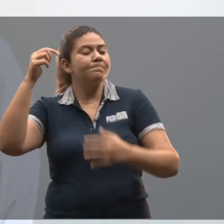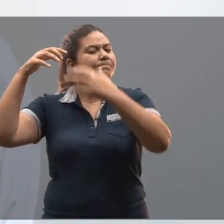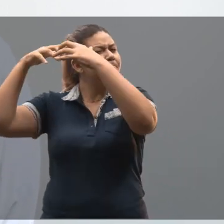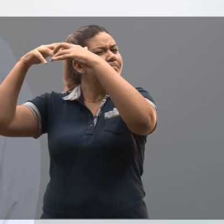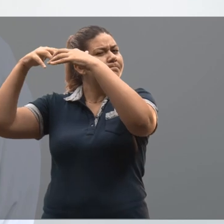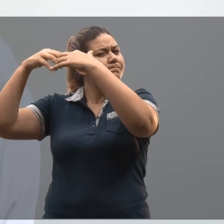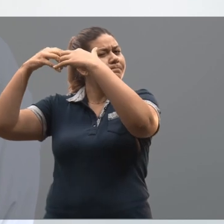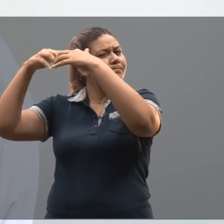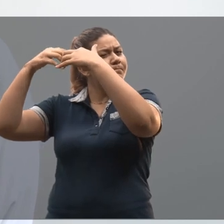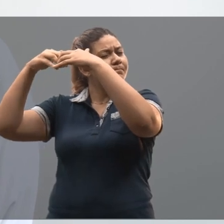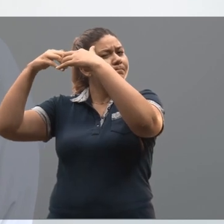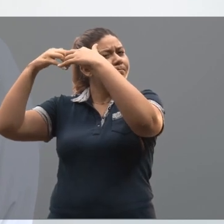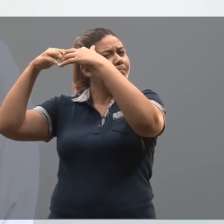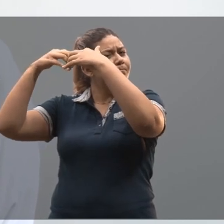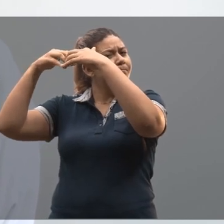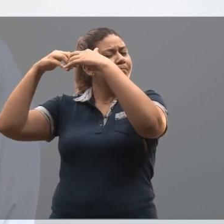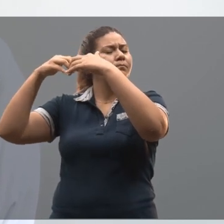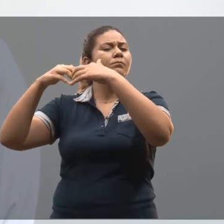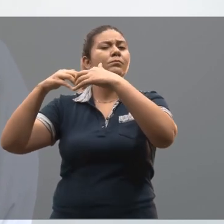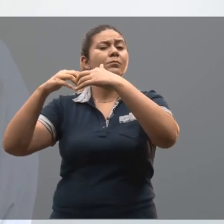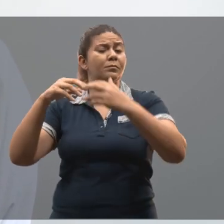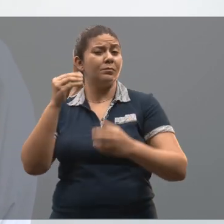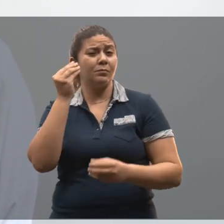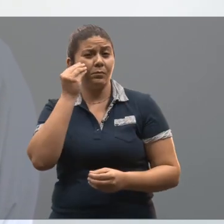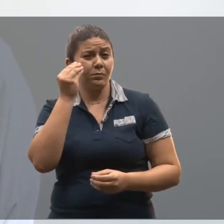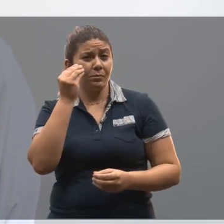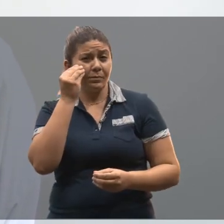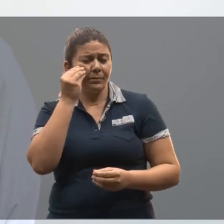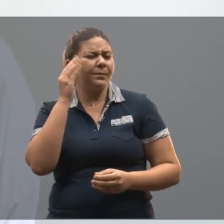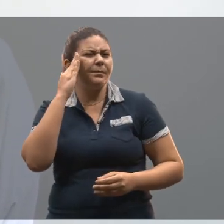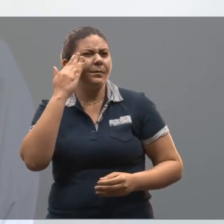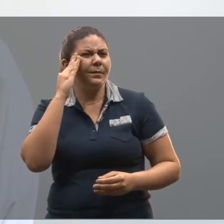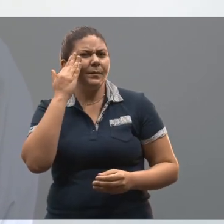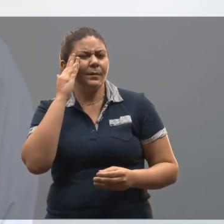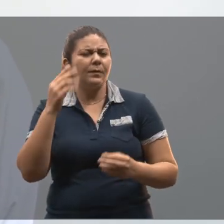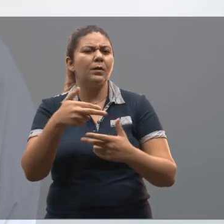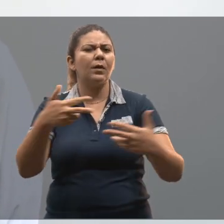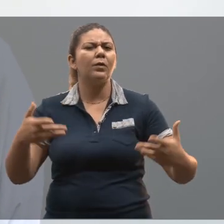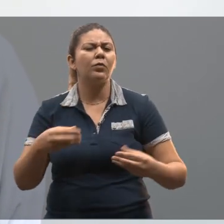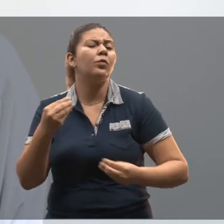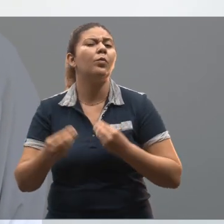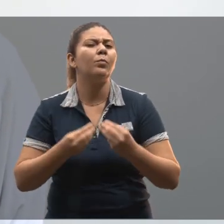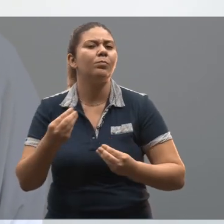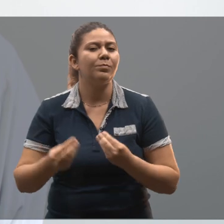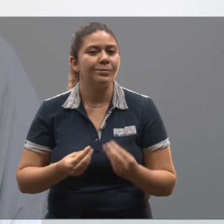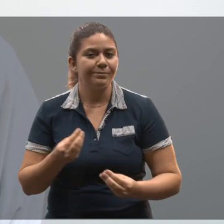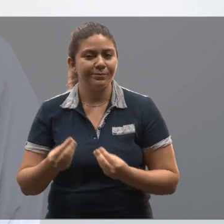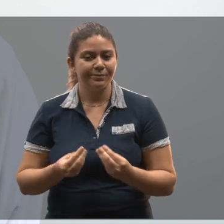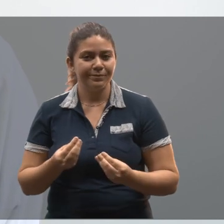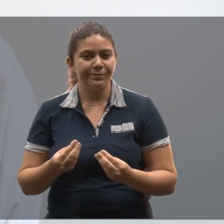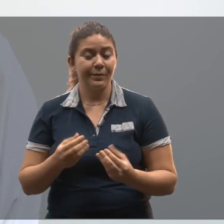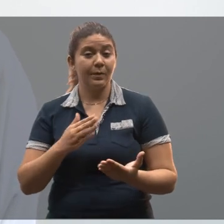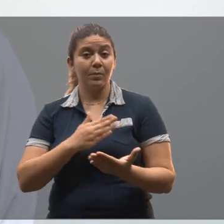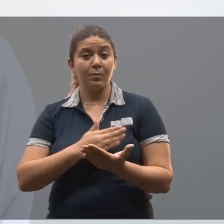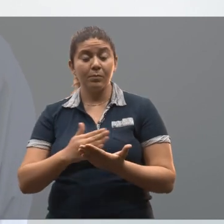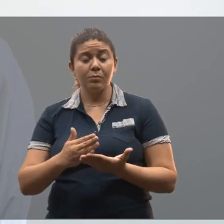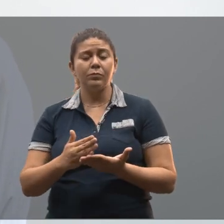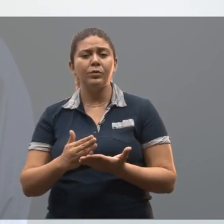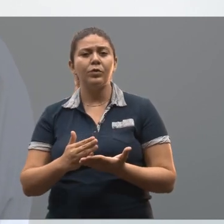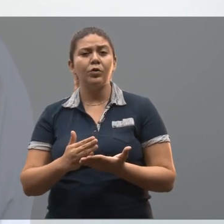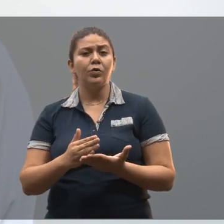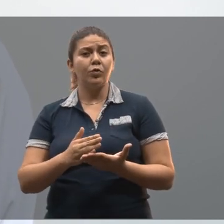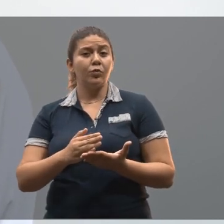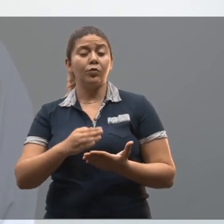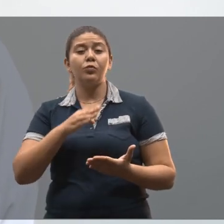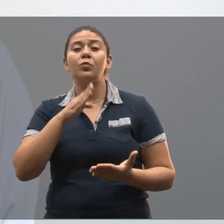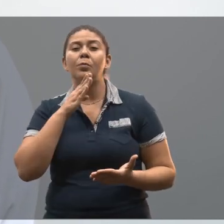de formular hipóteses para tentar prever como as coisas vão se comportar a partir do